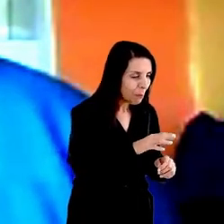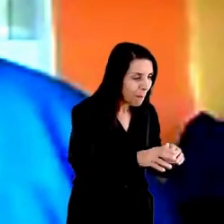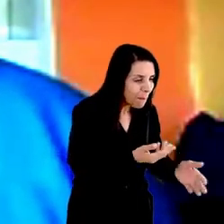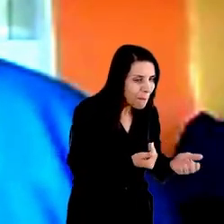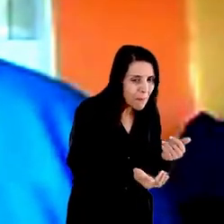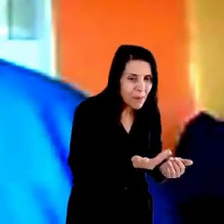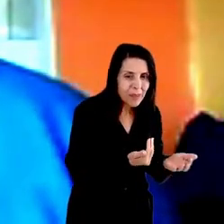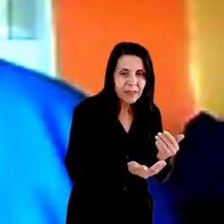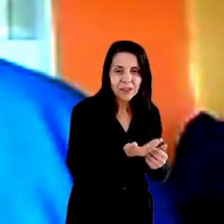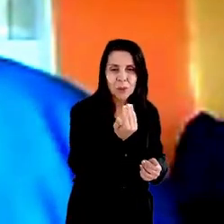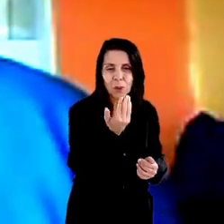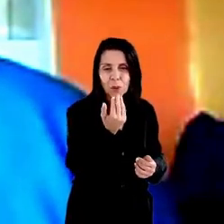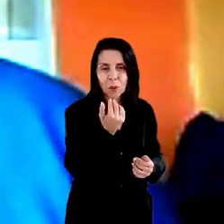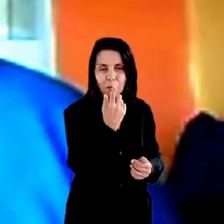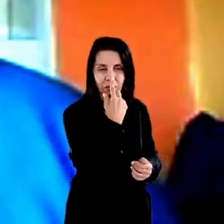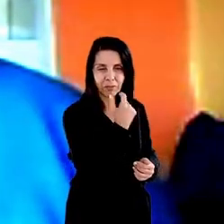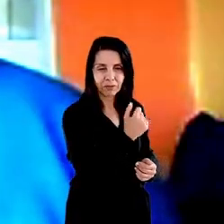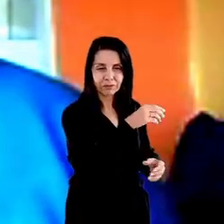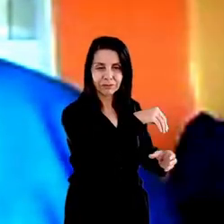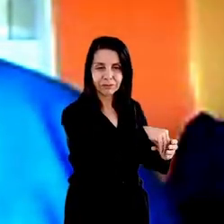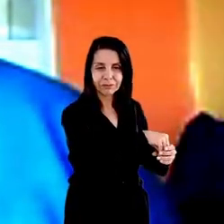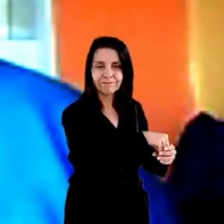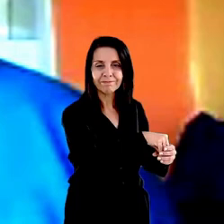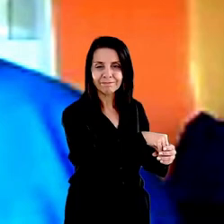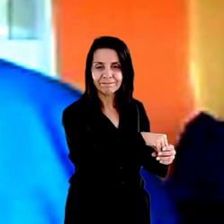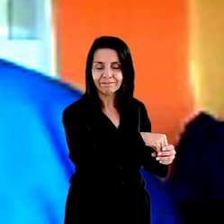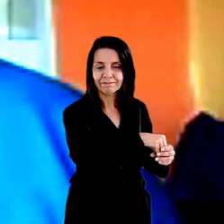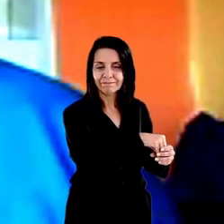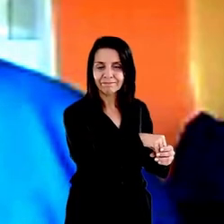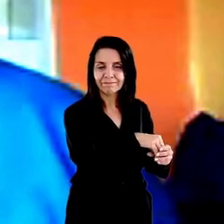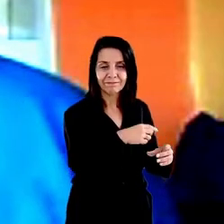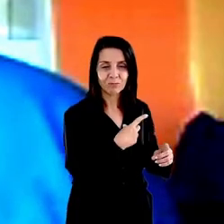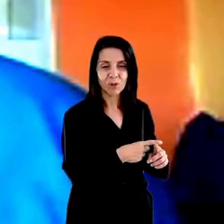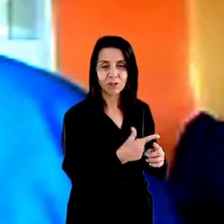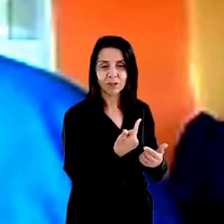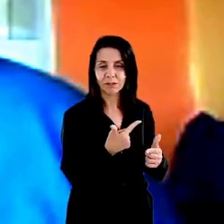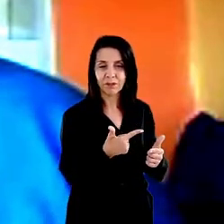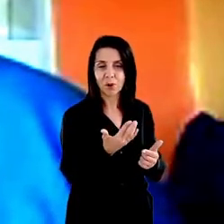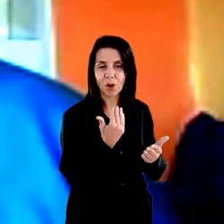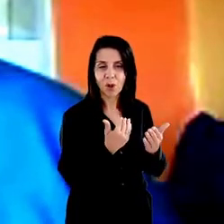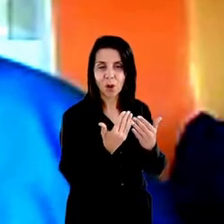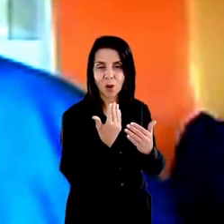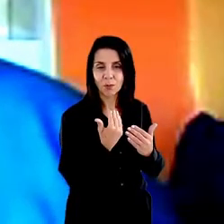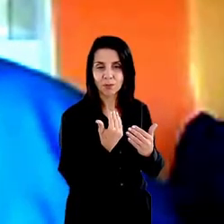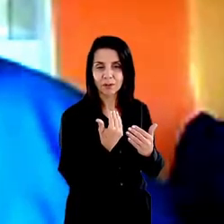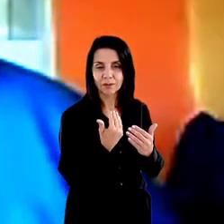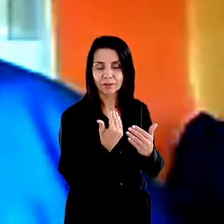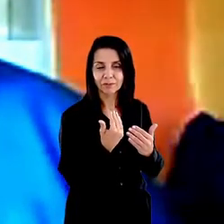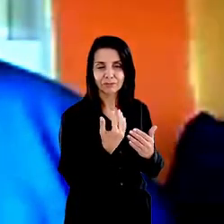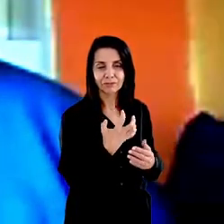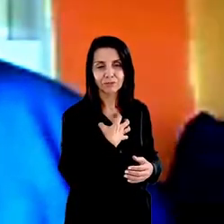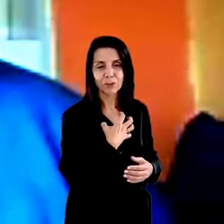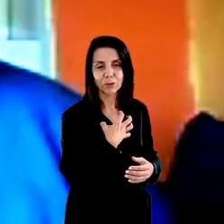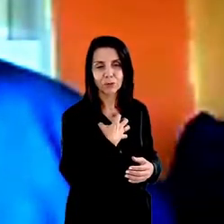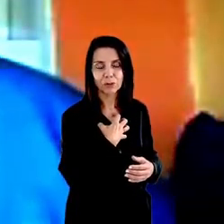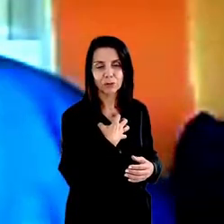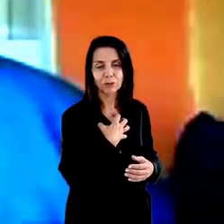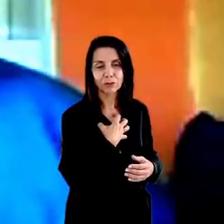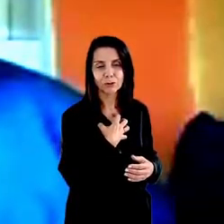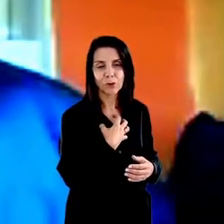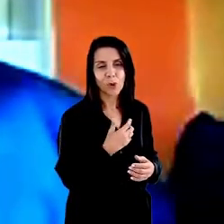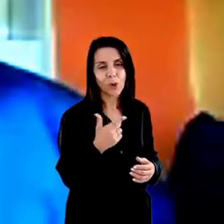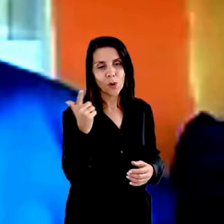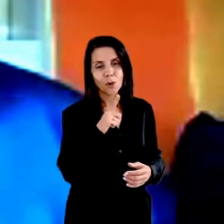para que as pessoas possam retirar o seu alimento ou alguma forma de sustentar por algum momento. Então,